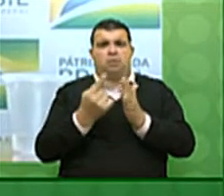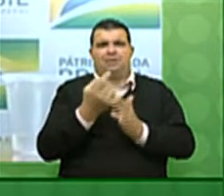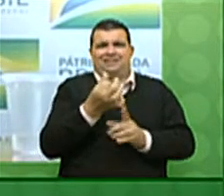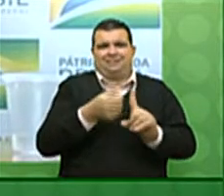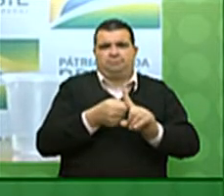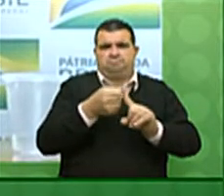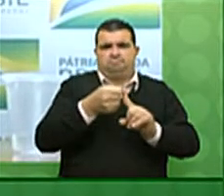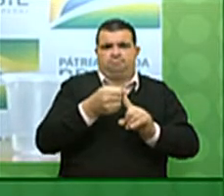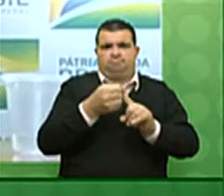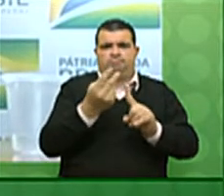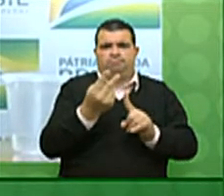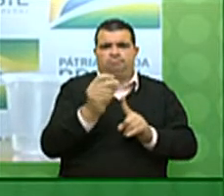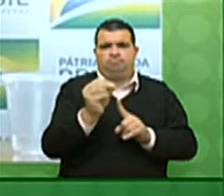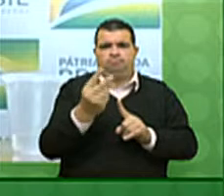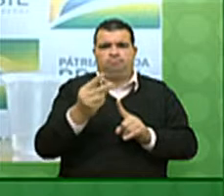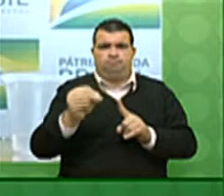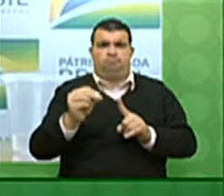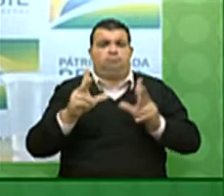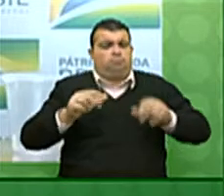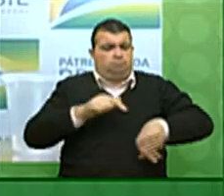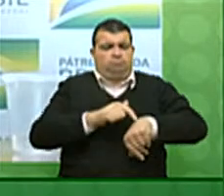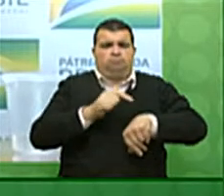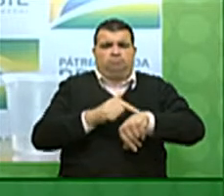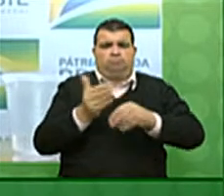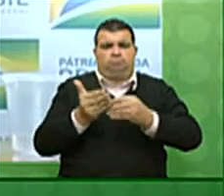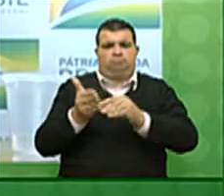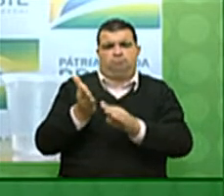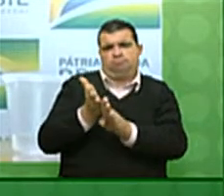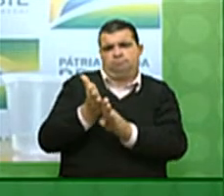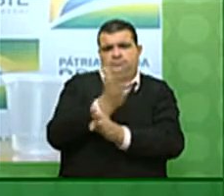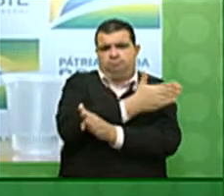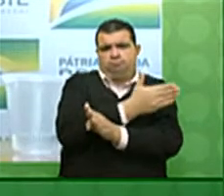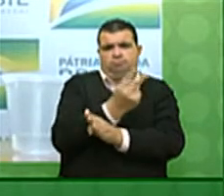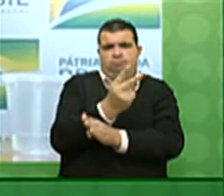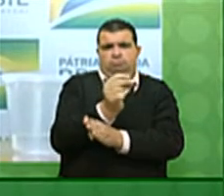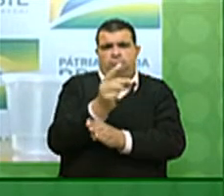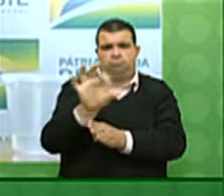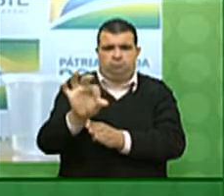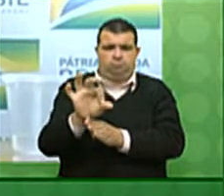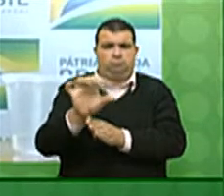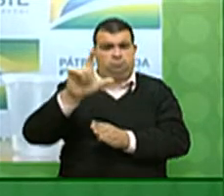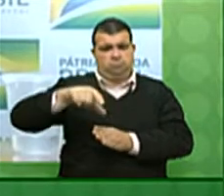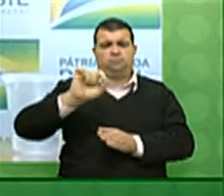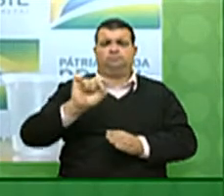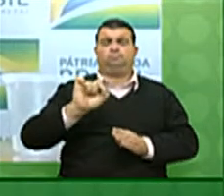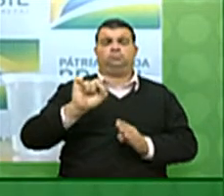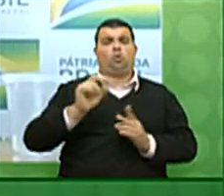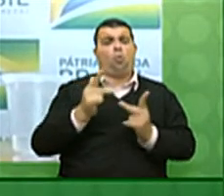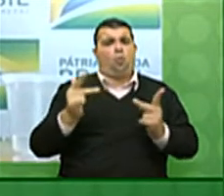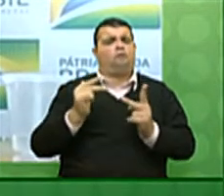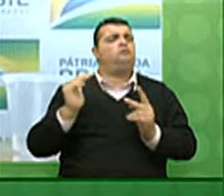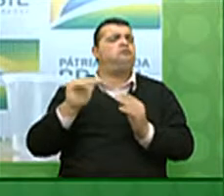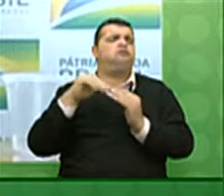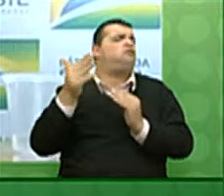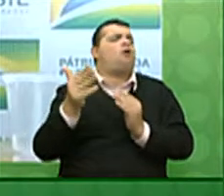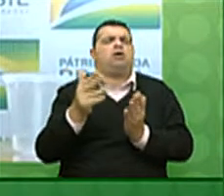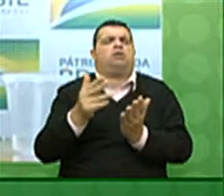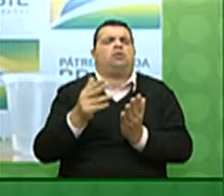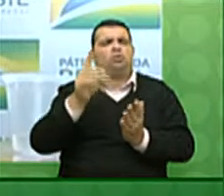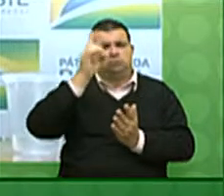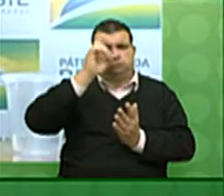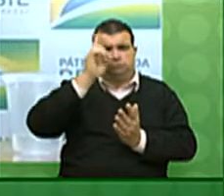de 2020 com o mesmo período de 2019. Isso é uma exceção entre as